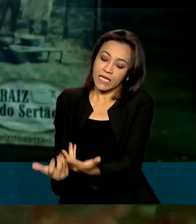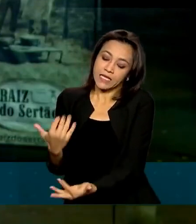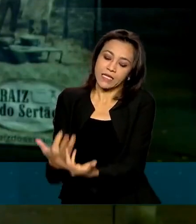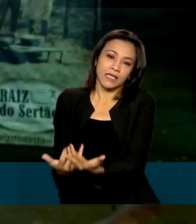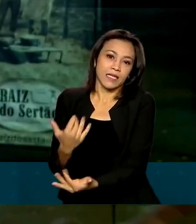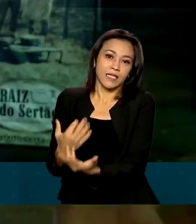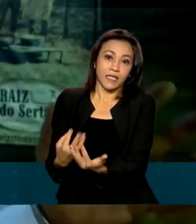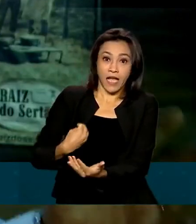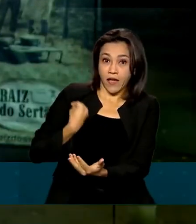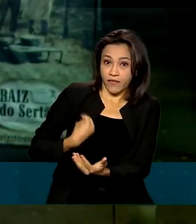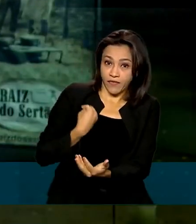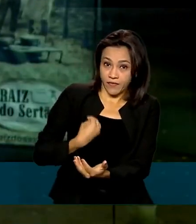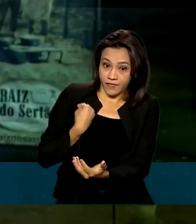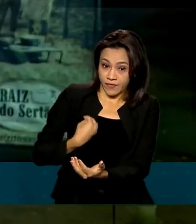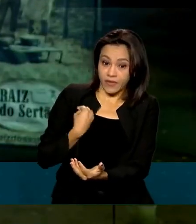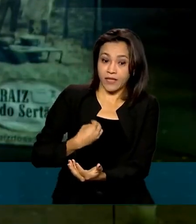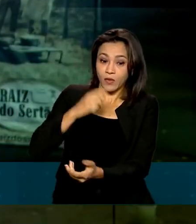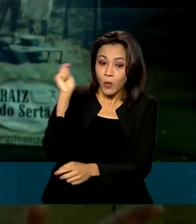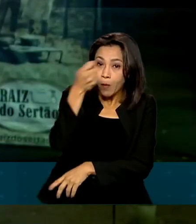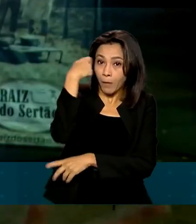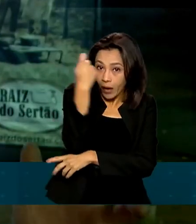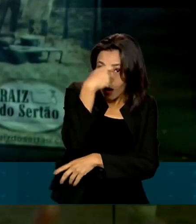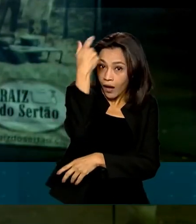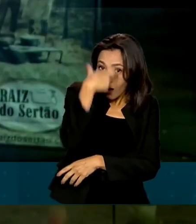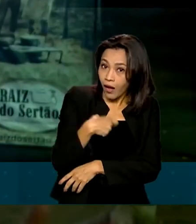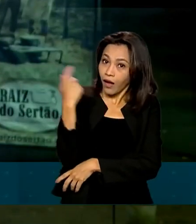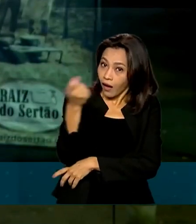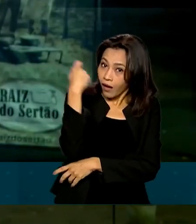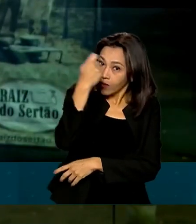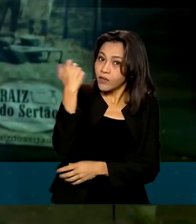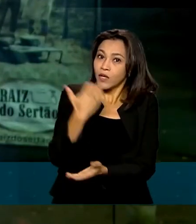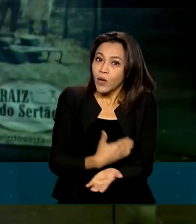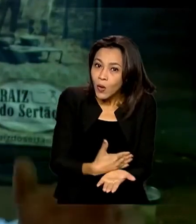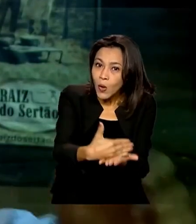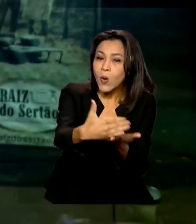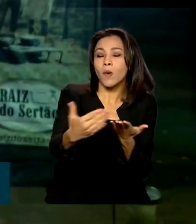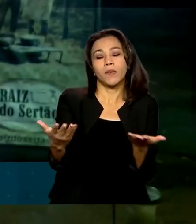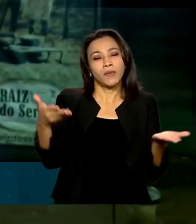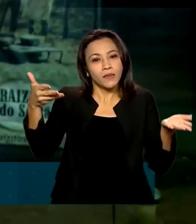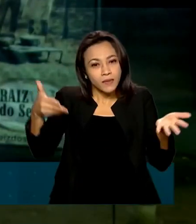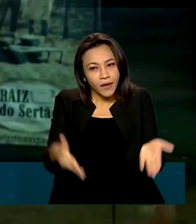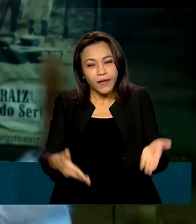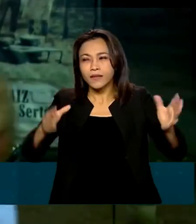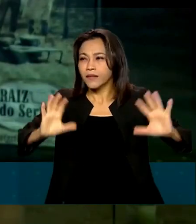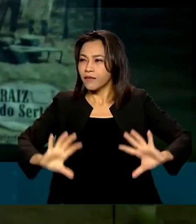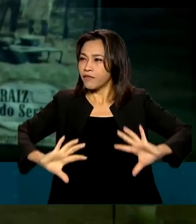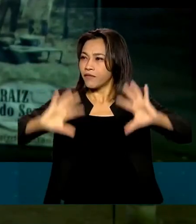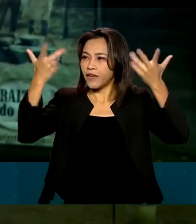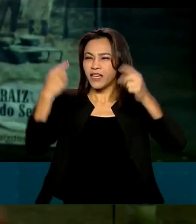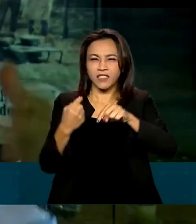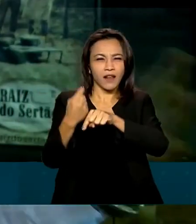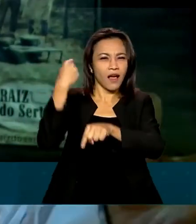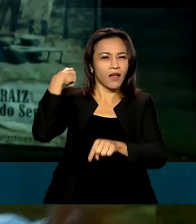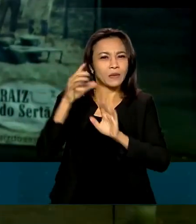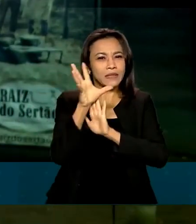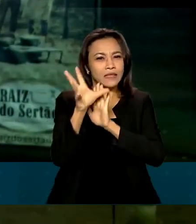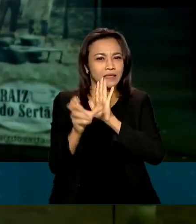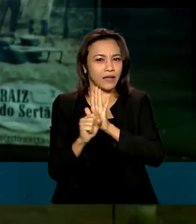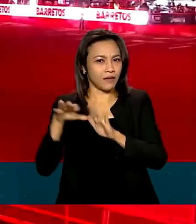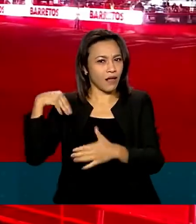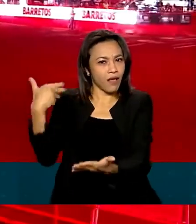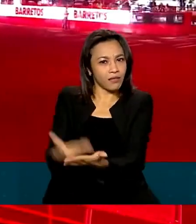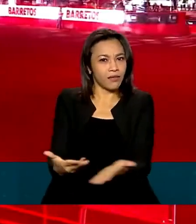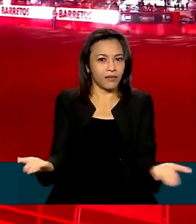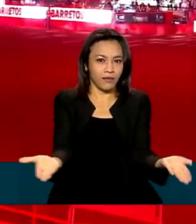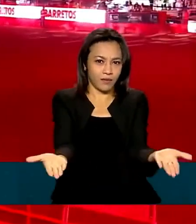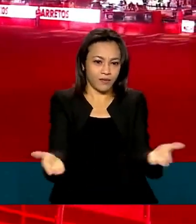vida do peão e lida do peão de boiadeiro, que deu pontapé inicial para o início da nossa festa no século passado, onde está até hoje.